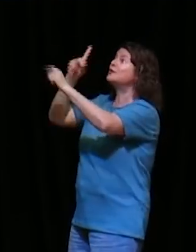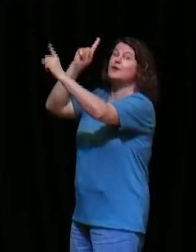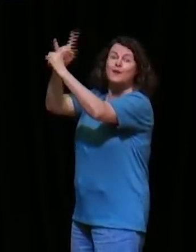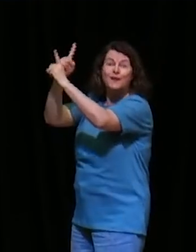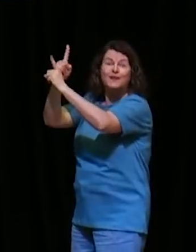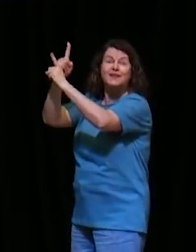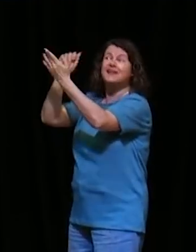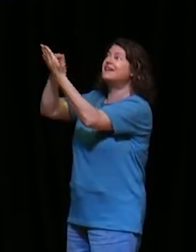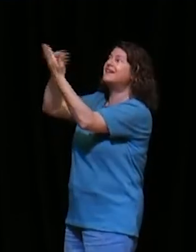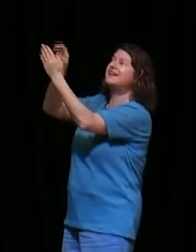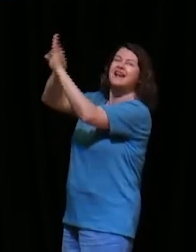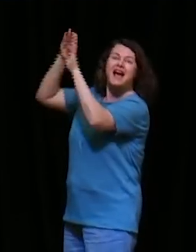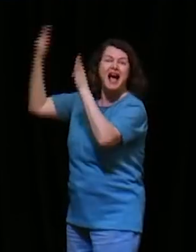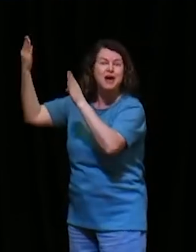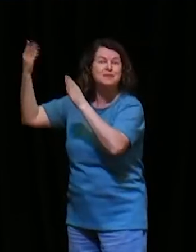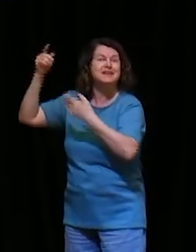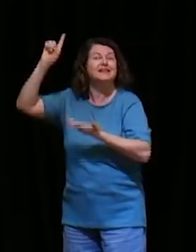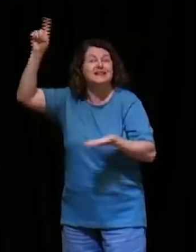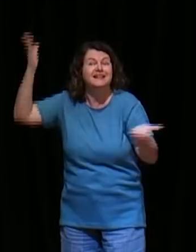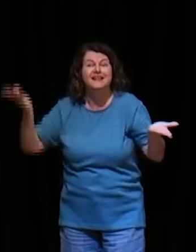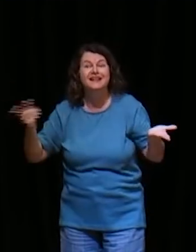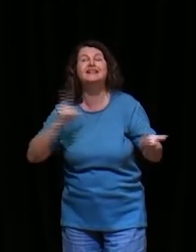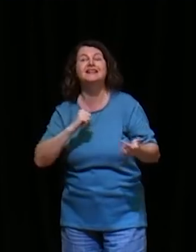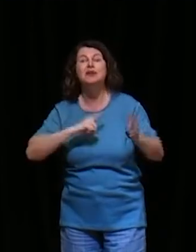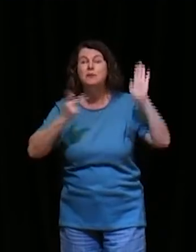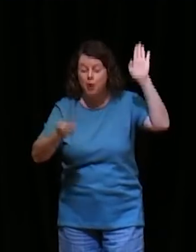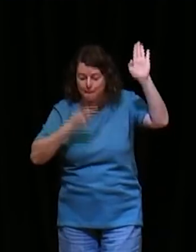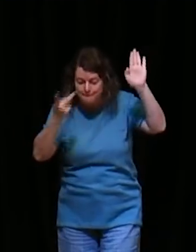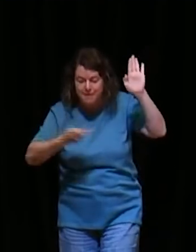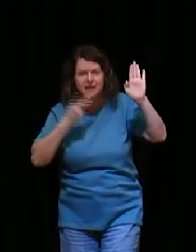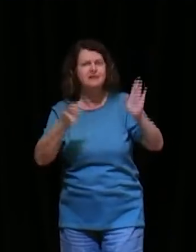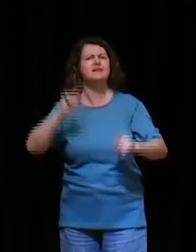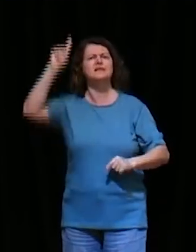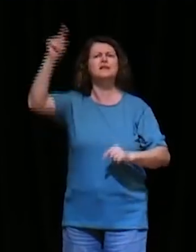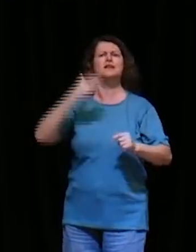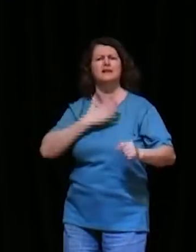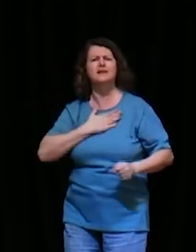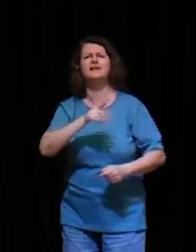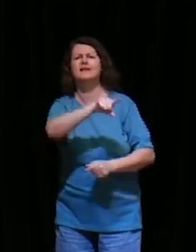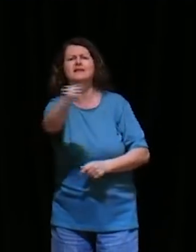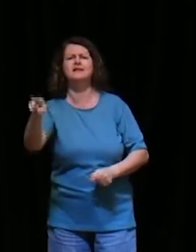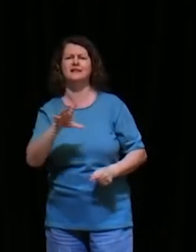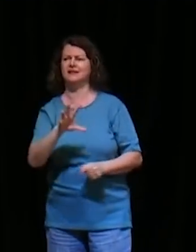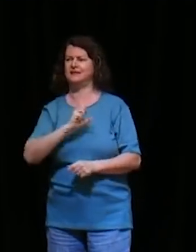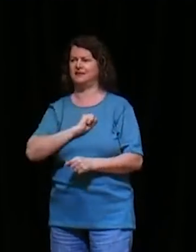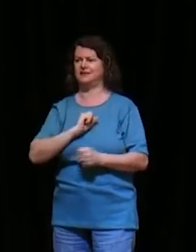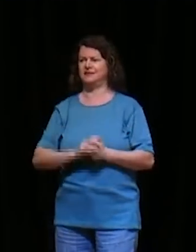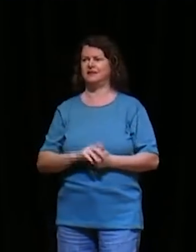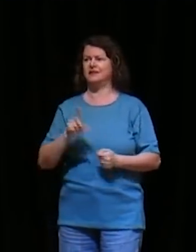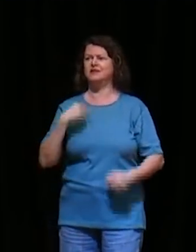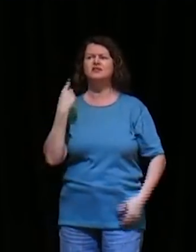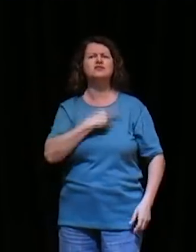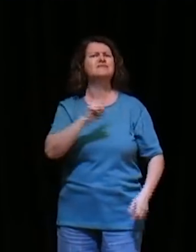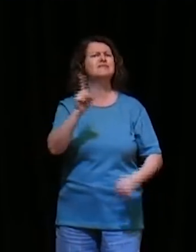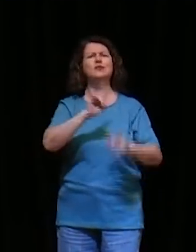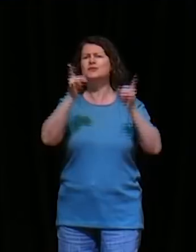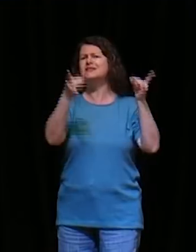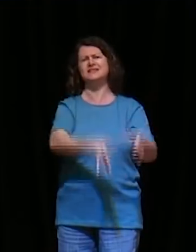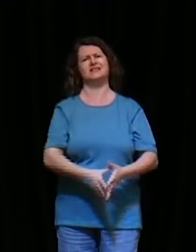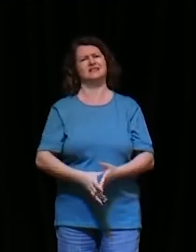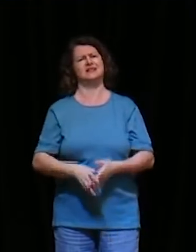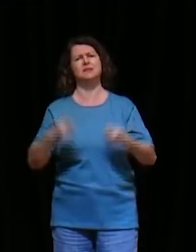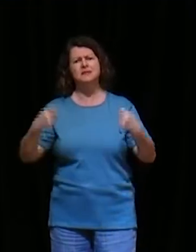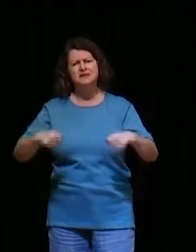bate a porta se abrirá, existe uma promessa de Deus, para mim e para você, querido, para que a gente não desista, para que a gente